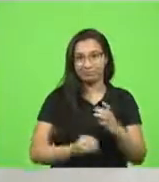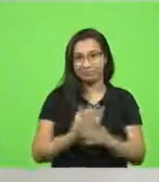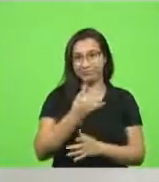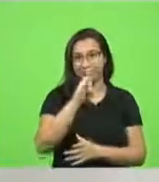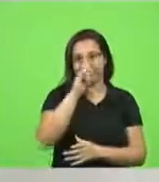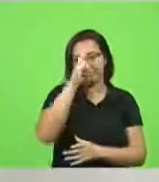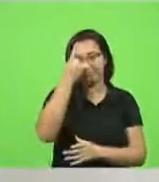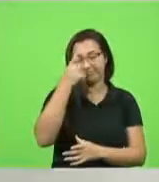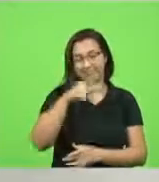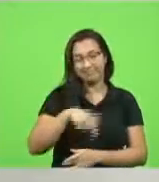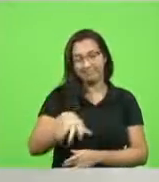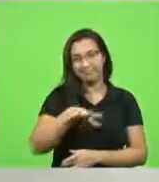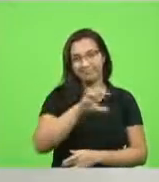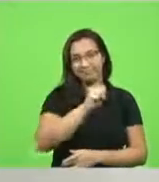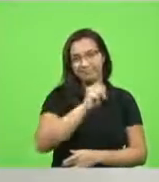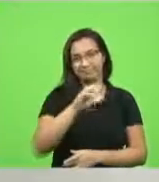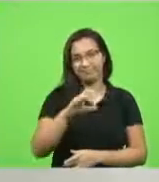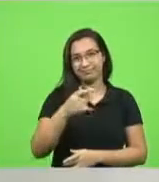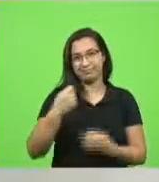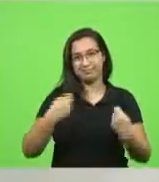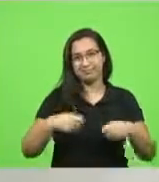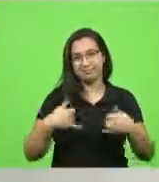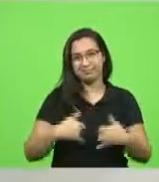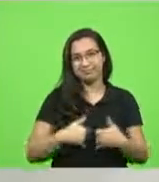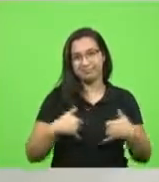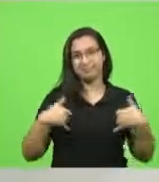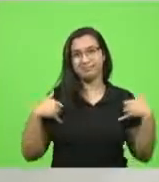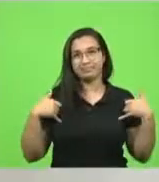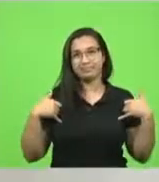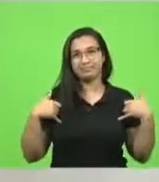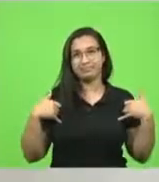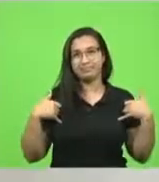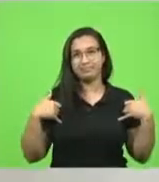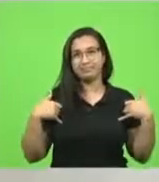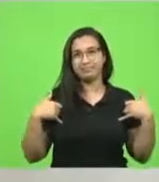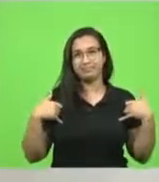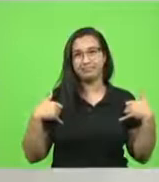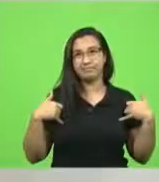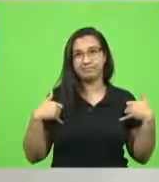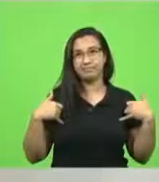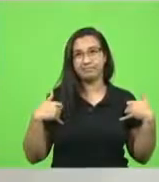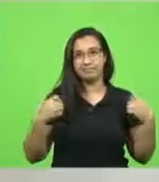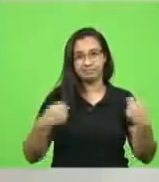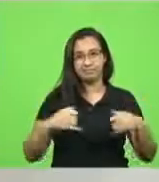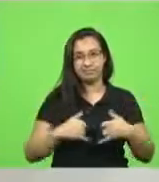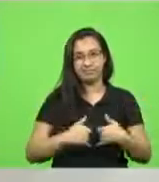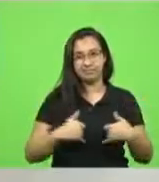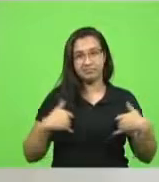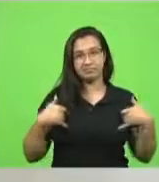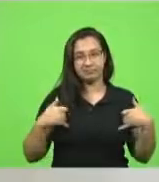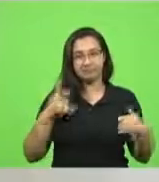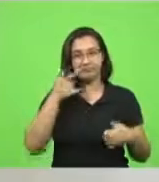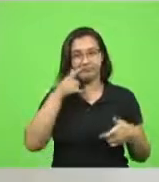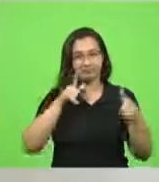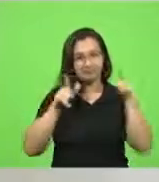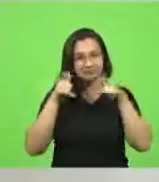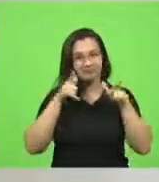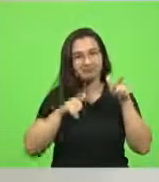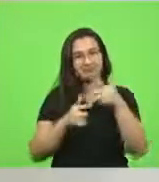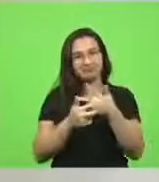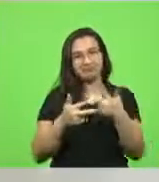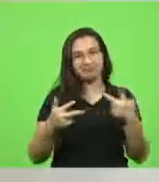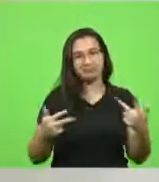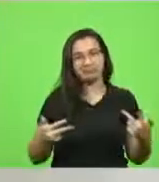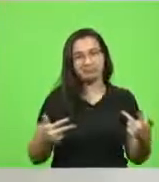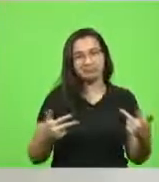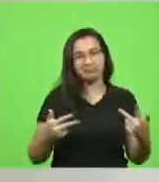temos que ter orgulho... Só um minuto para... Um minuto para concluir, deputada. Ok. Temos que ter orgulho do que a gente está construindo, que tem uma